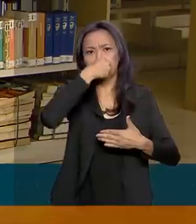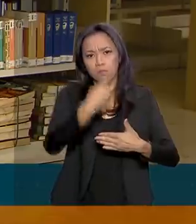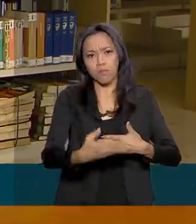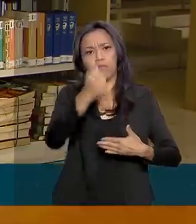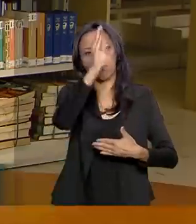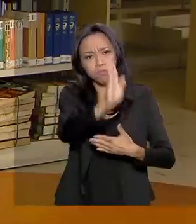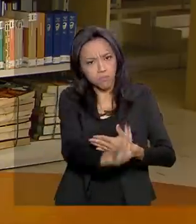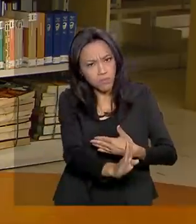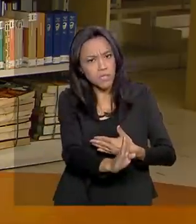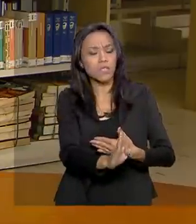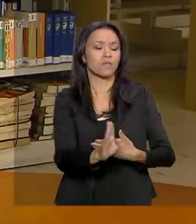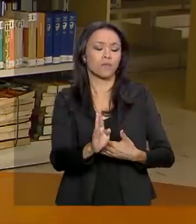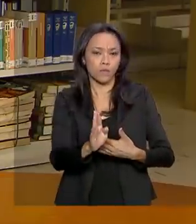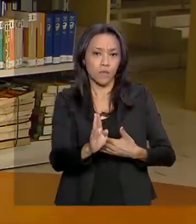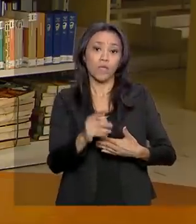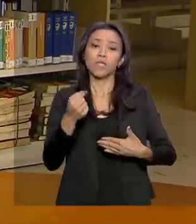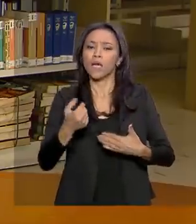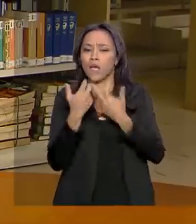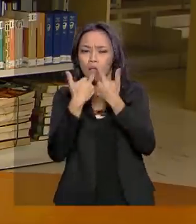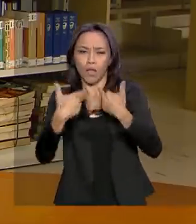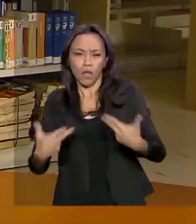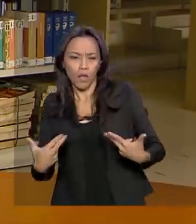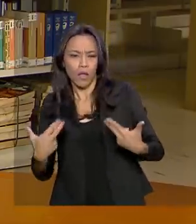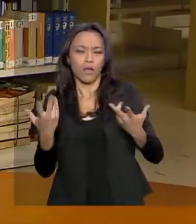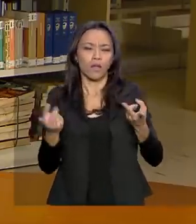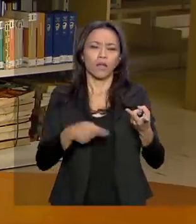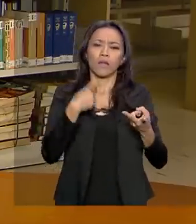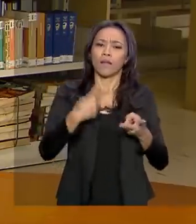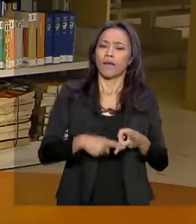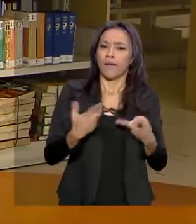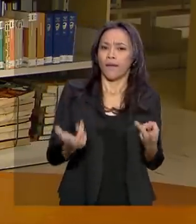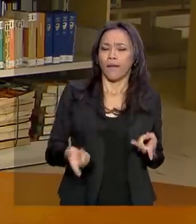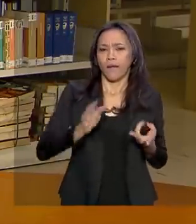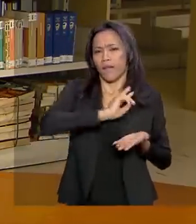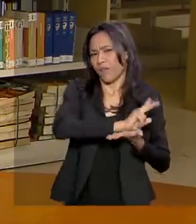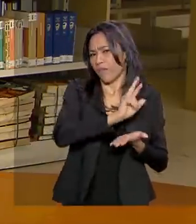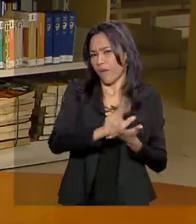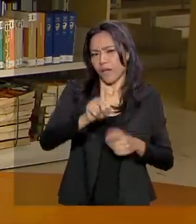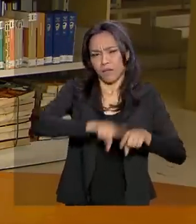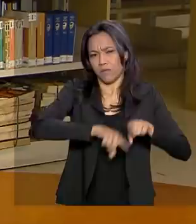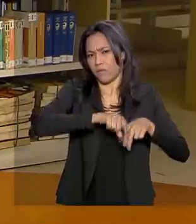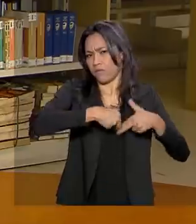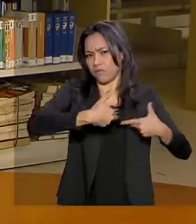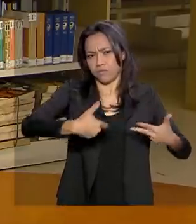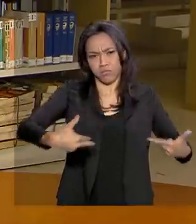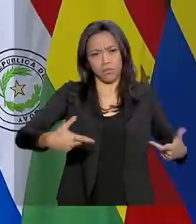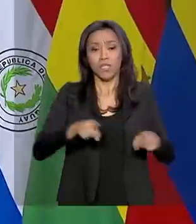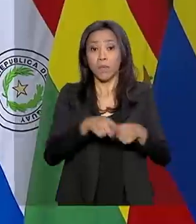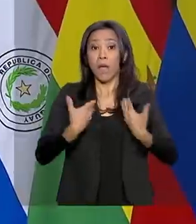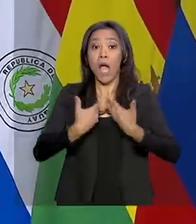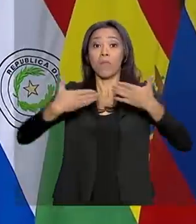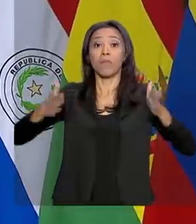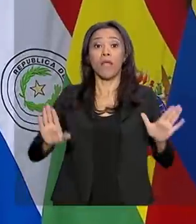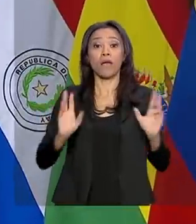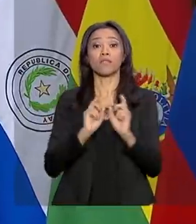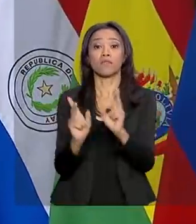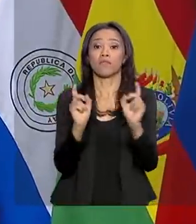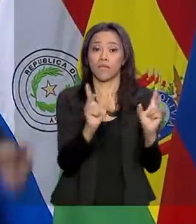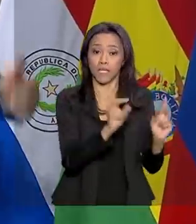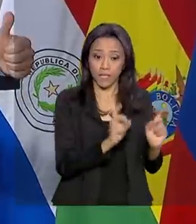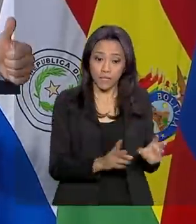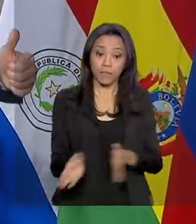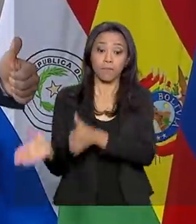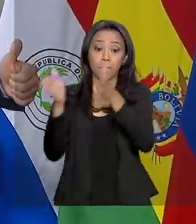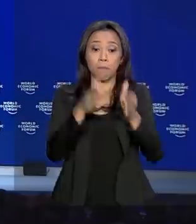na inovação, nos diversos produtos, como na ampliação do comércio. Além de participar da